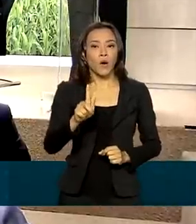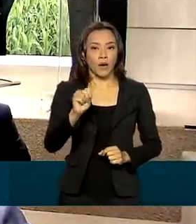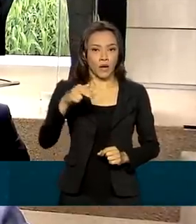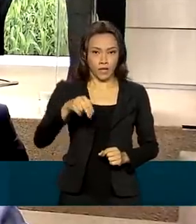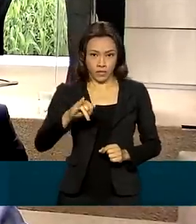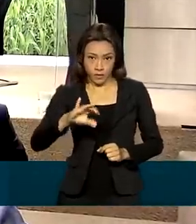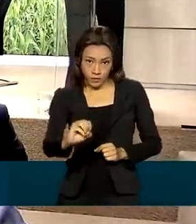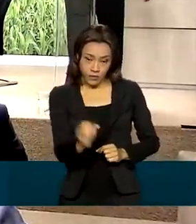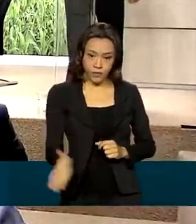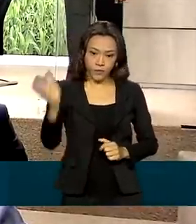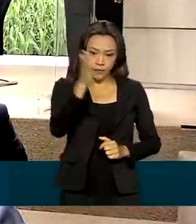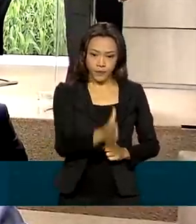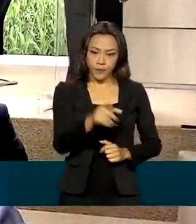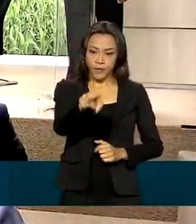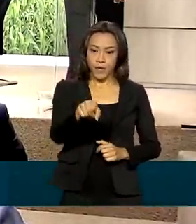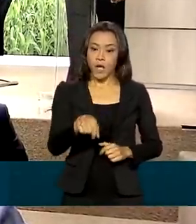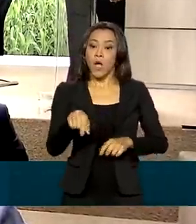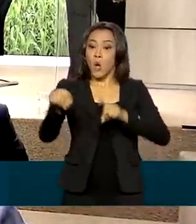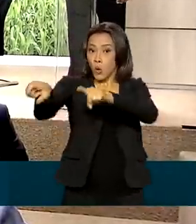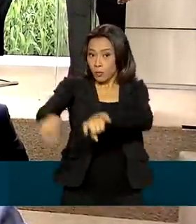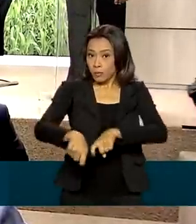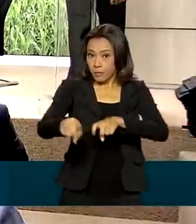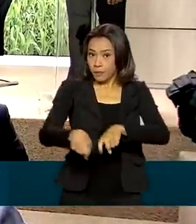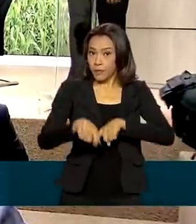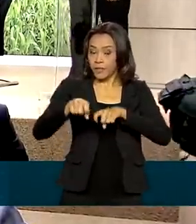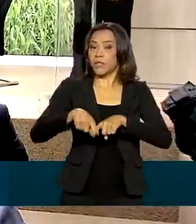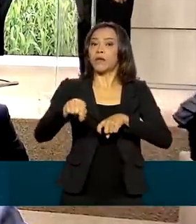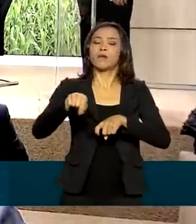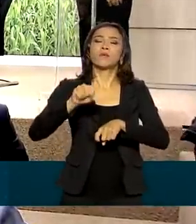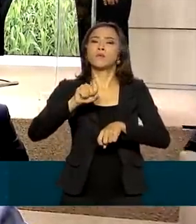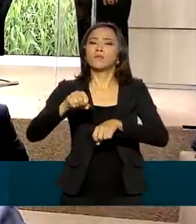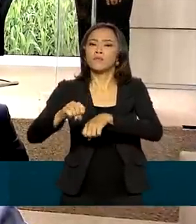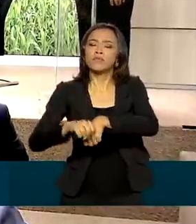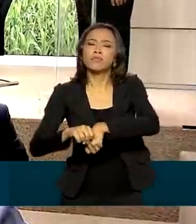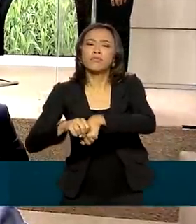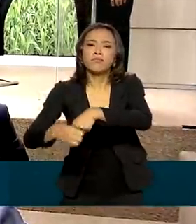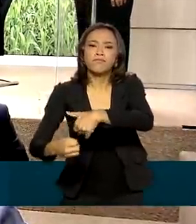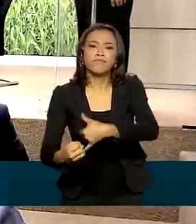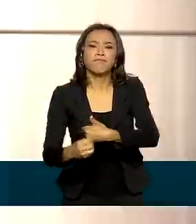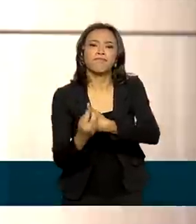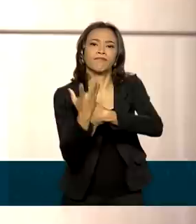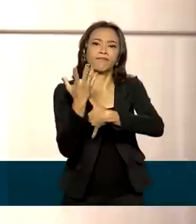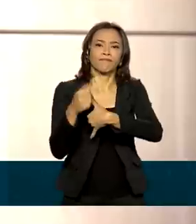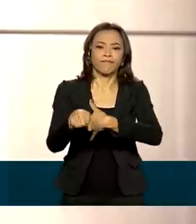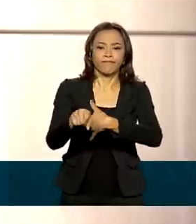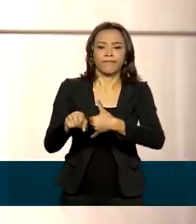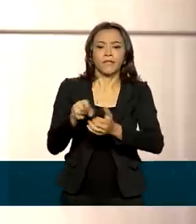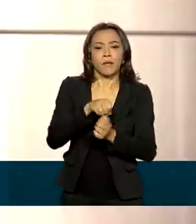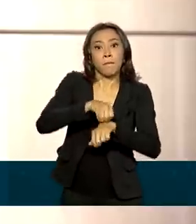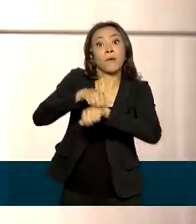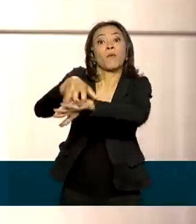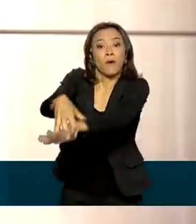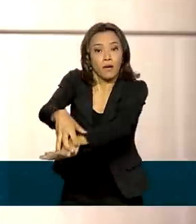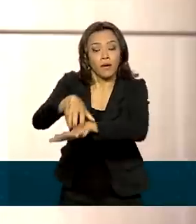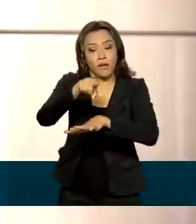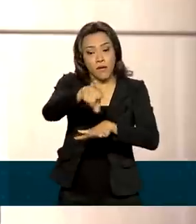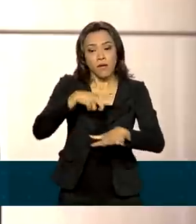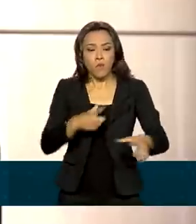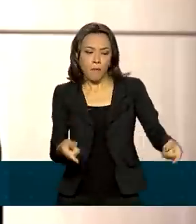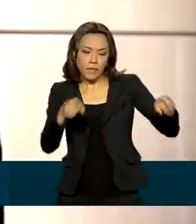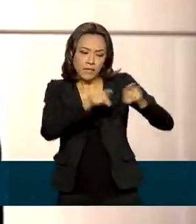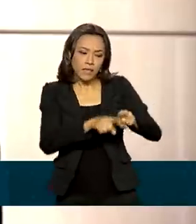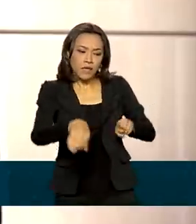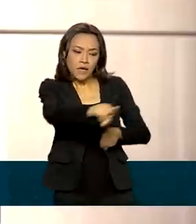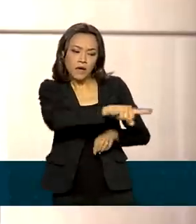Ministério da Agricultura, Pecuária e Abastecimento lançou a Semana do Leite, evento realizado em parceria com o